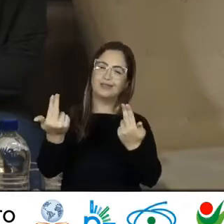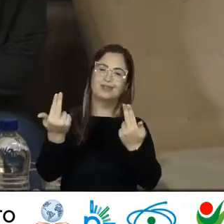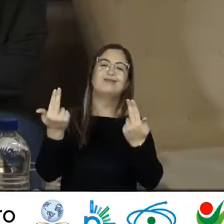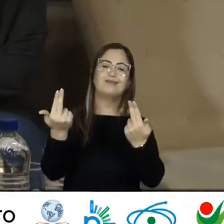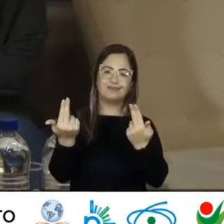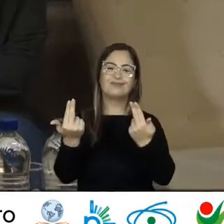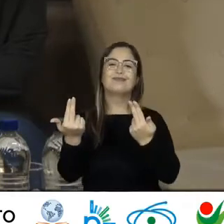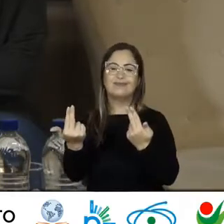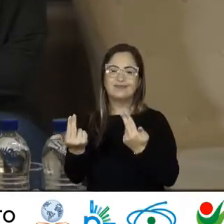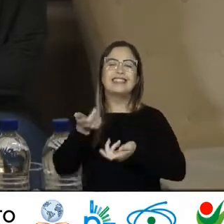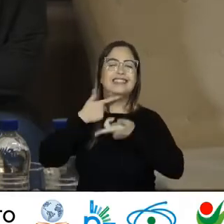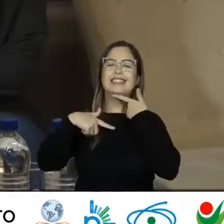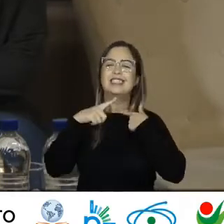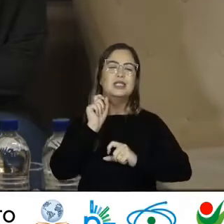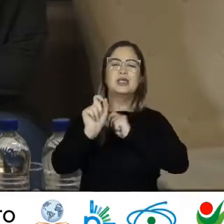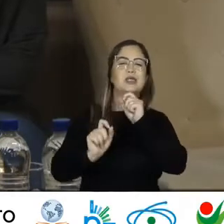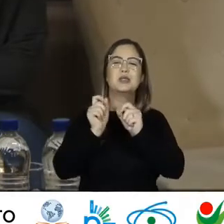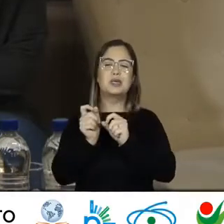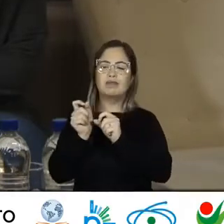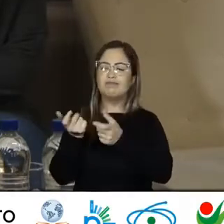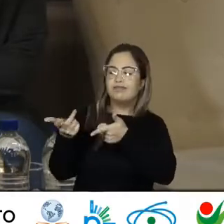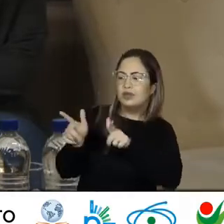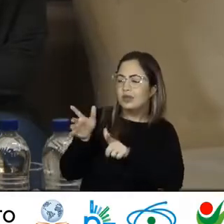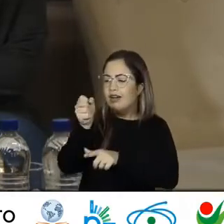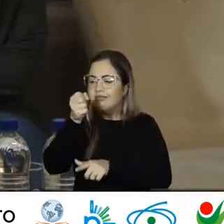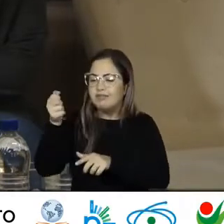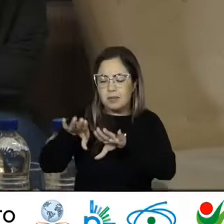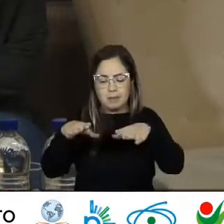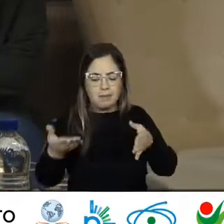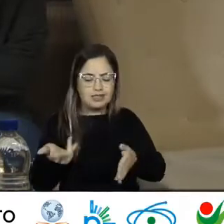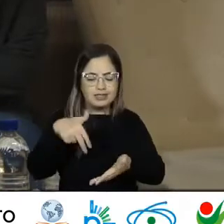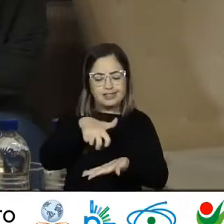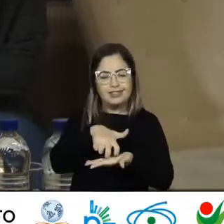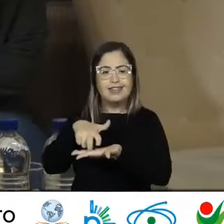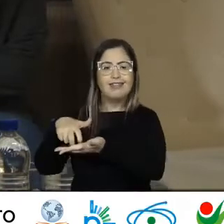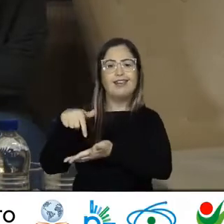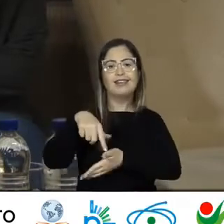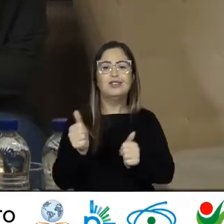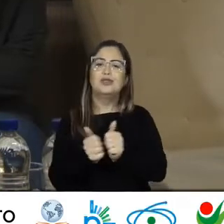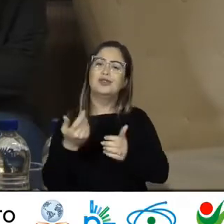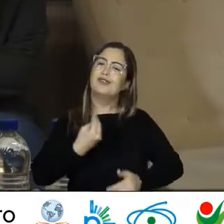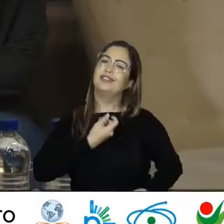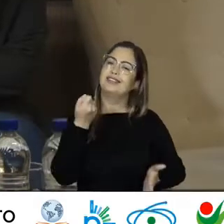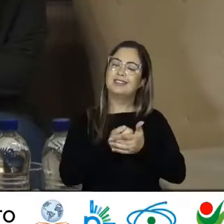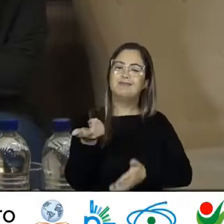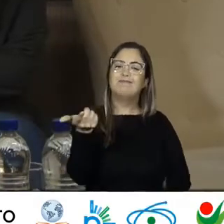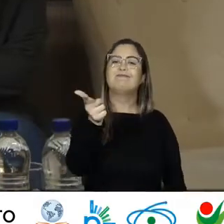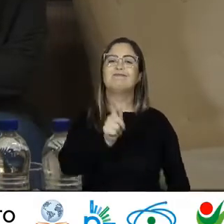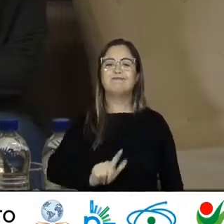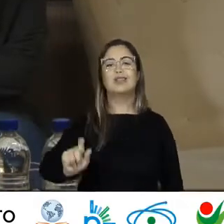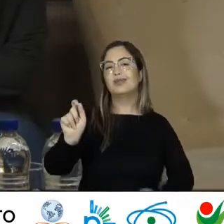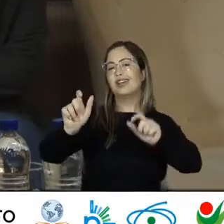Eu desejo Apenas Uma festa Uma migalha Uma desga Uma chance De